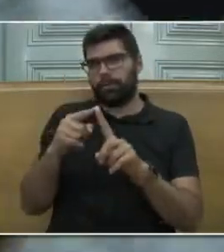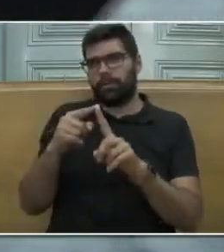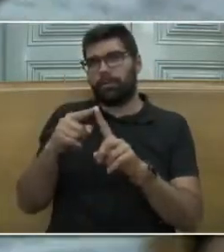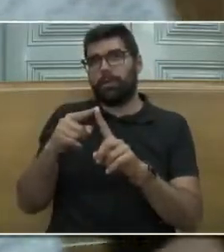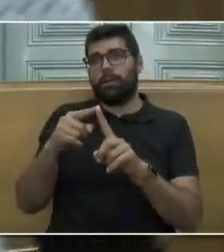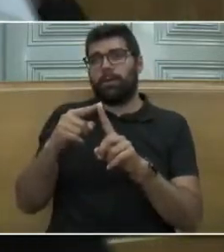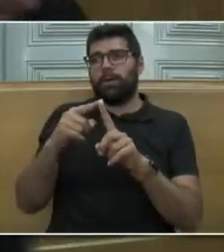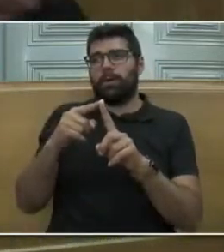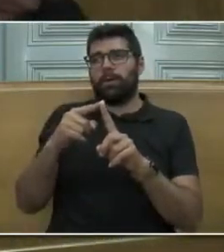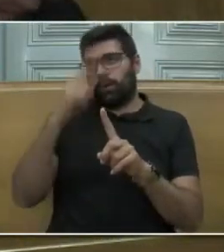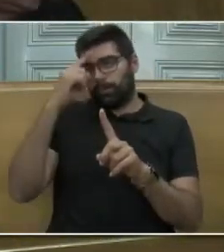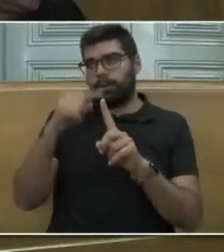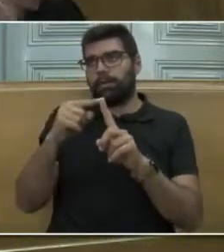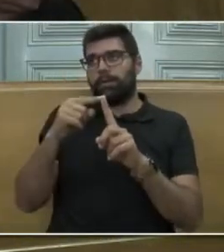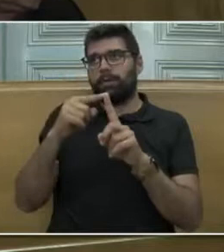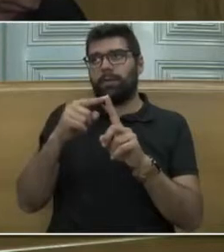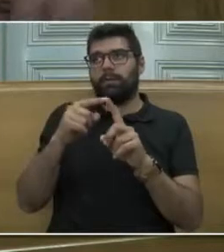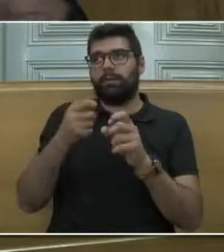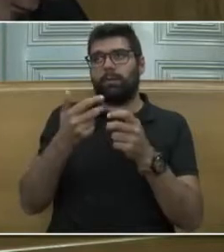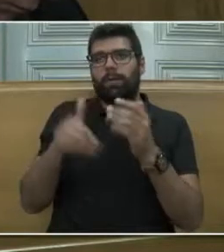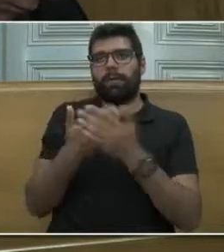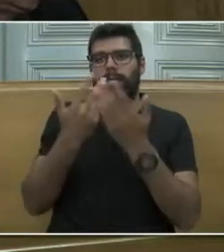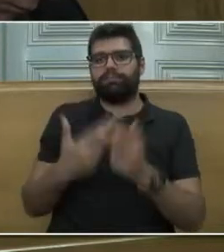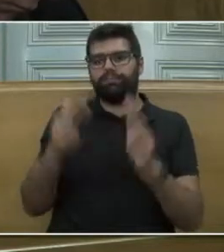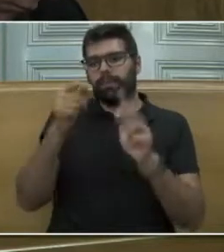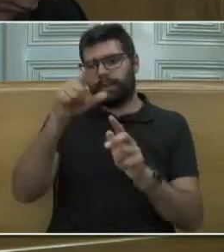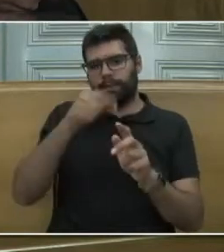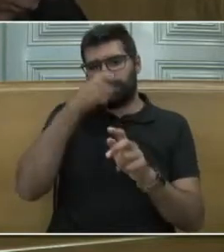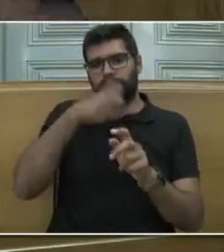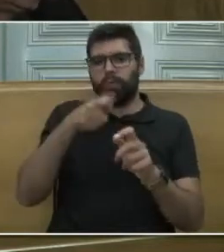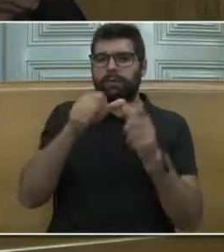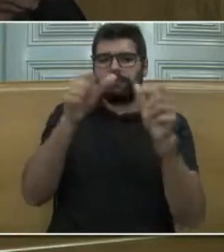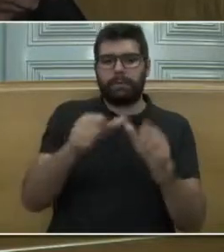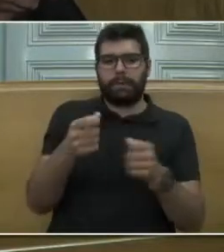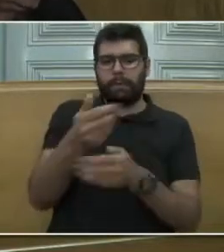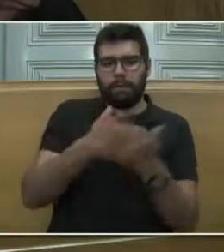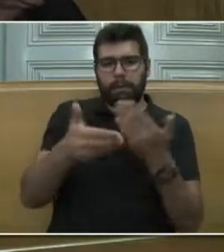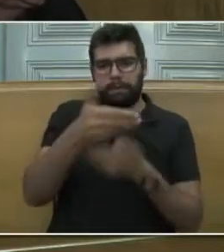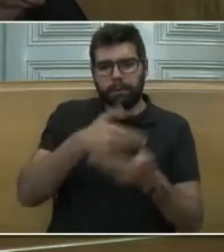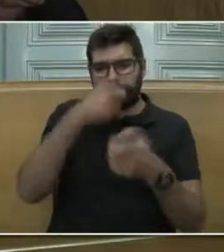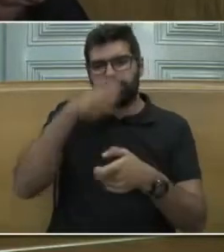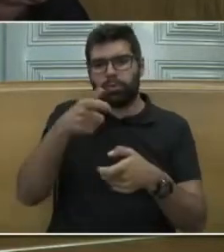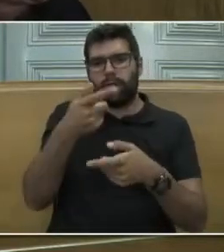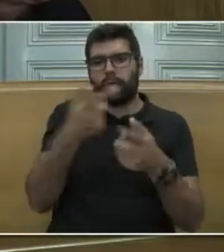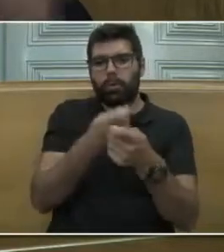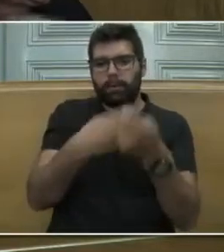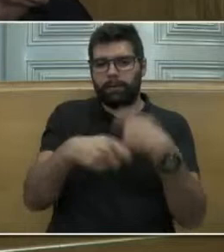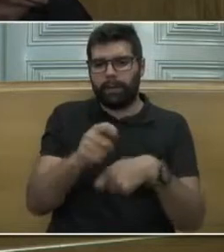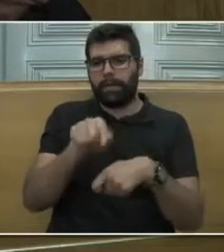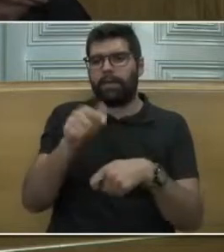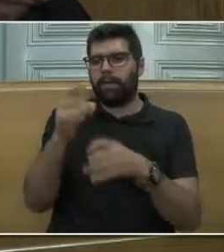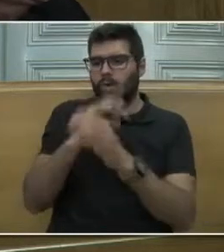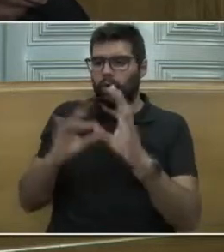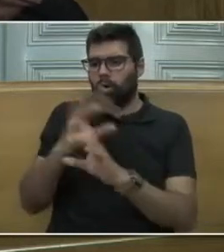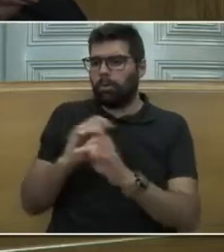dos grilhões que as prendem a traficantes e a sistemas de tráfico que estão muito bem constituídos neste momento a nível da Europa